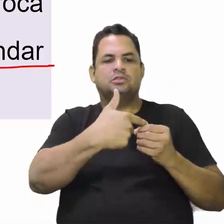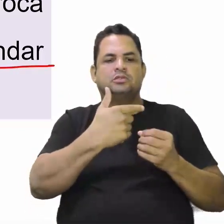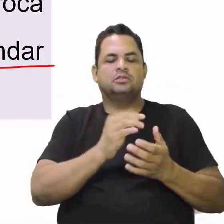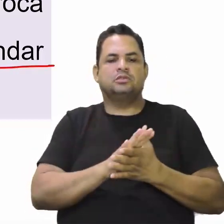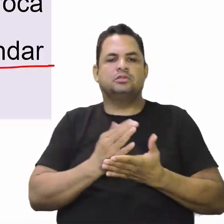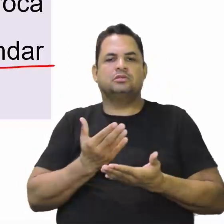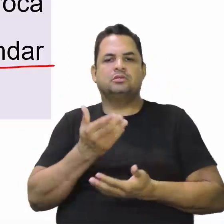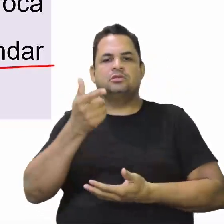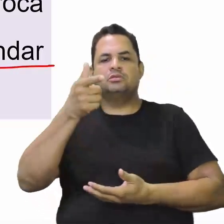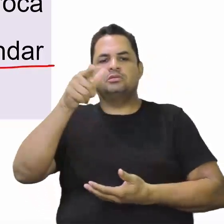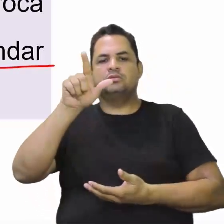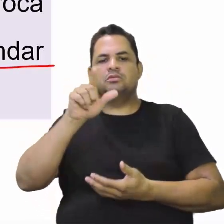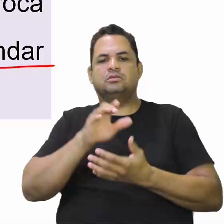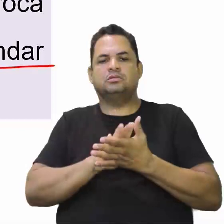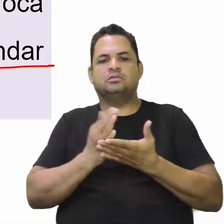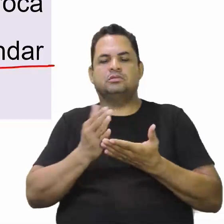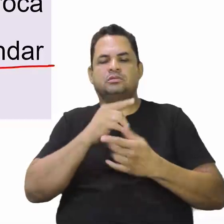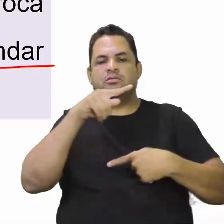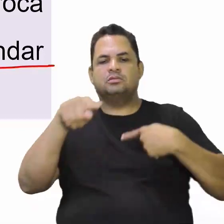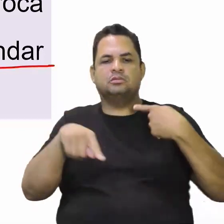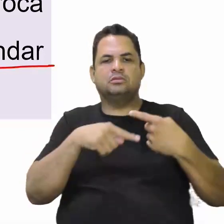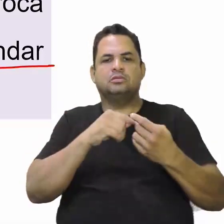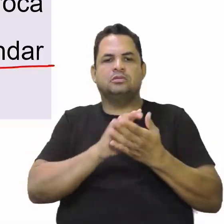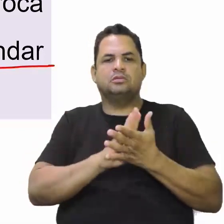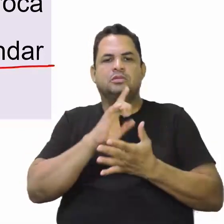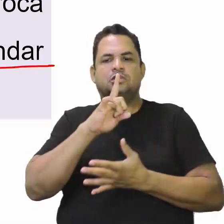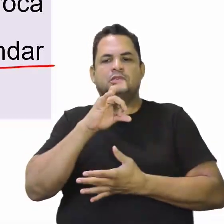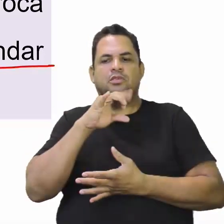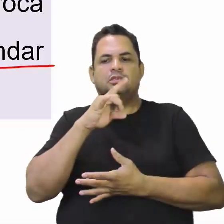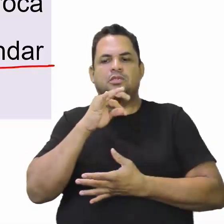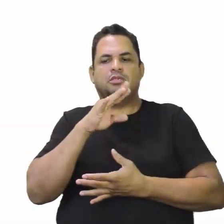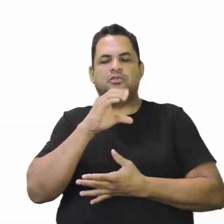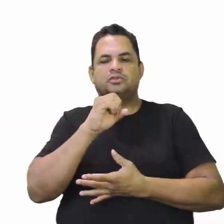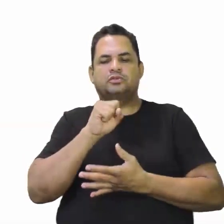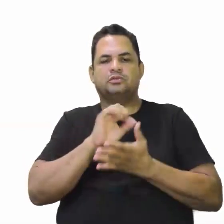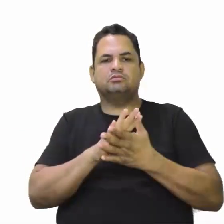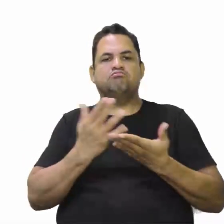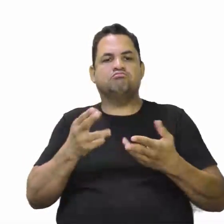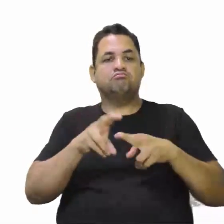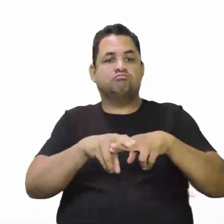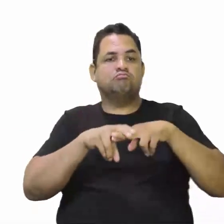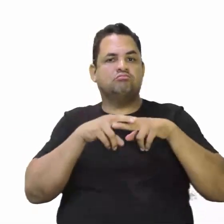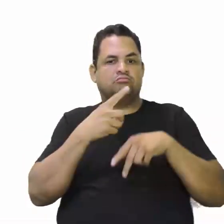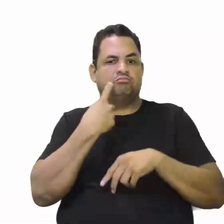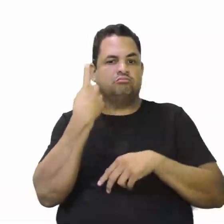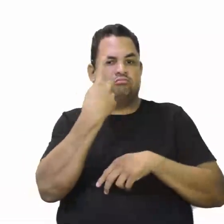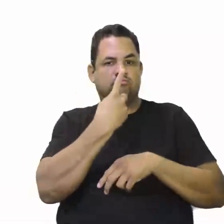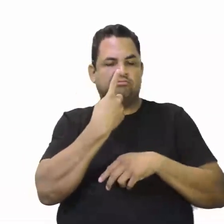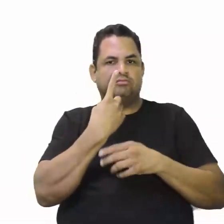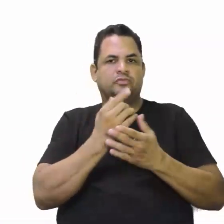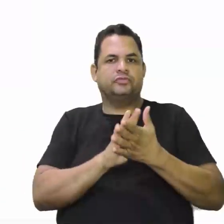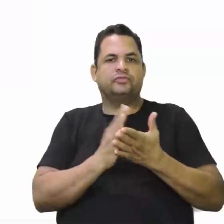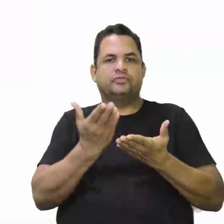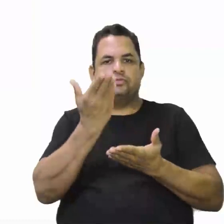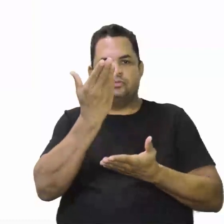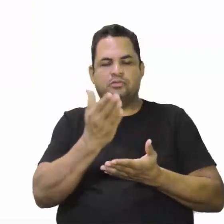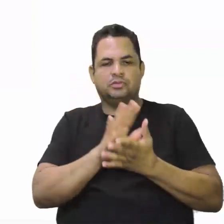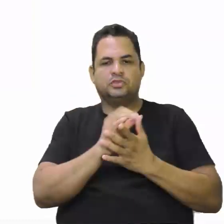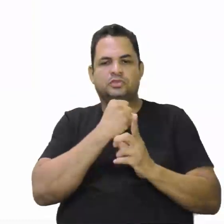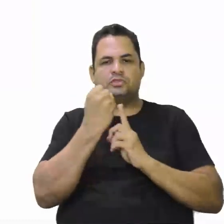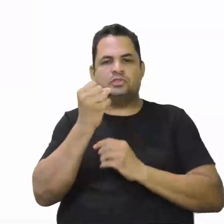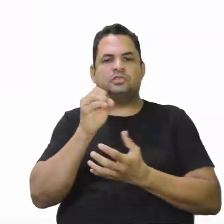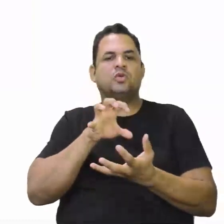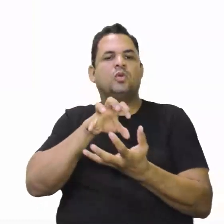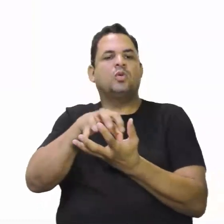Outro objetivo dos adelantados. É por isso que nós observamos aqui na sociedade colonial,